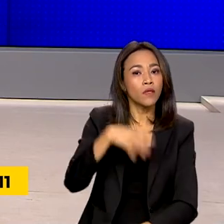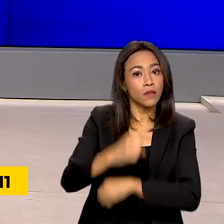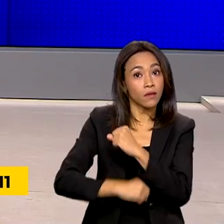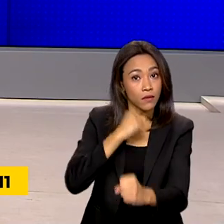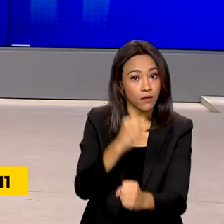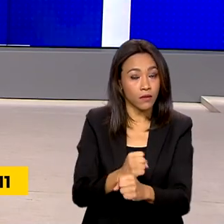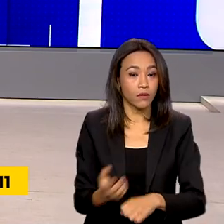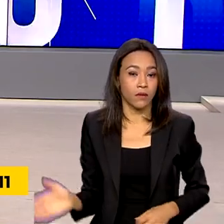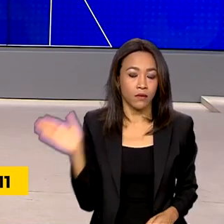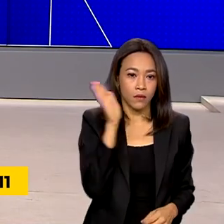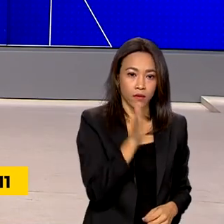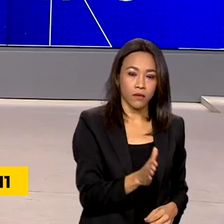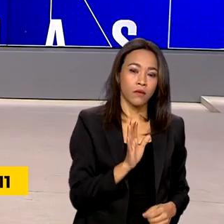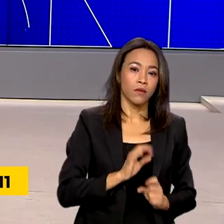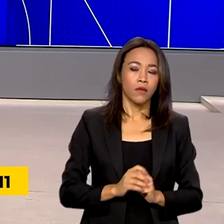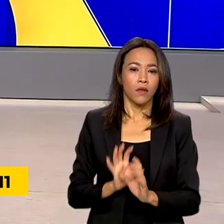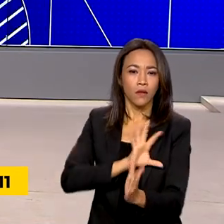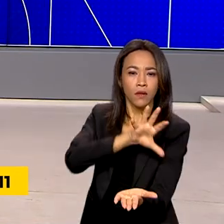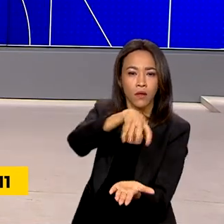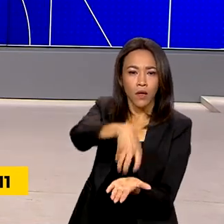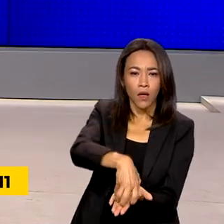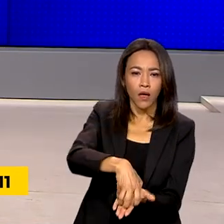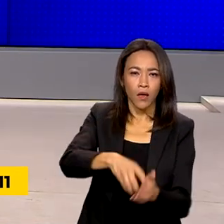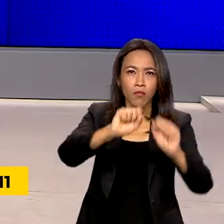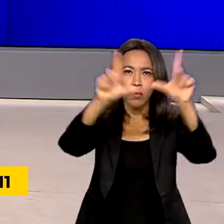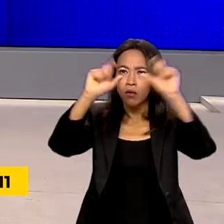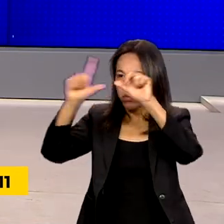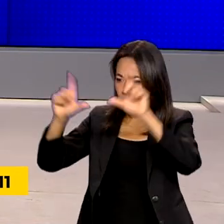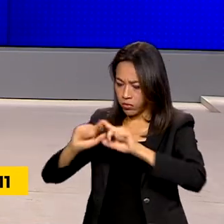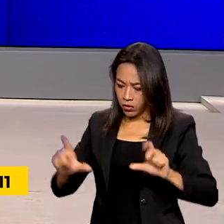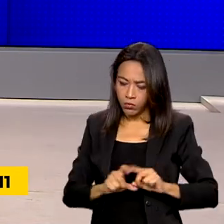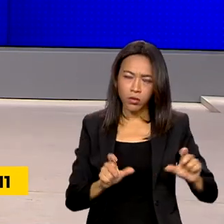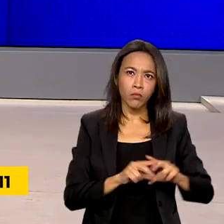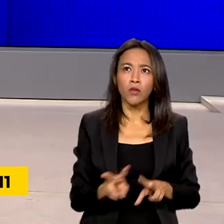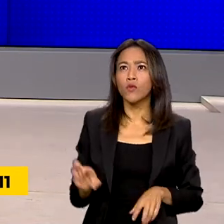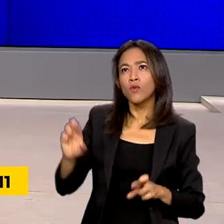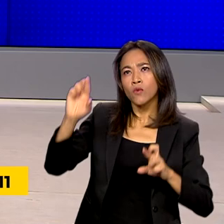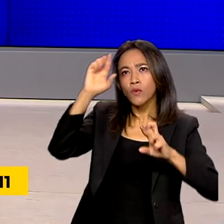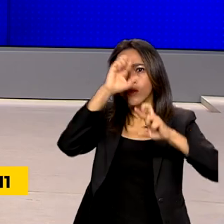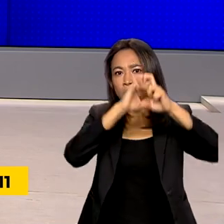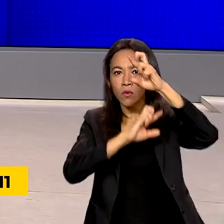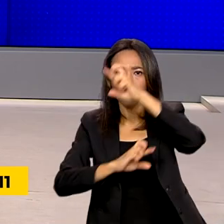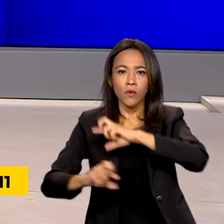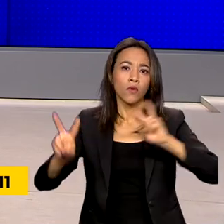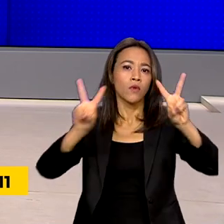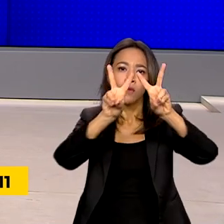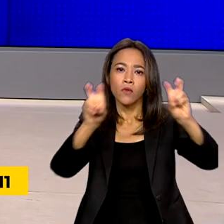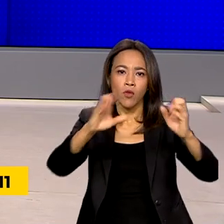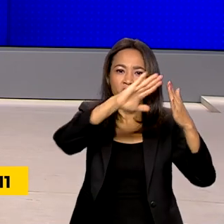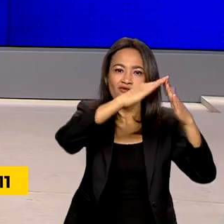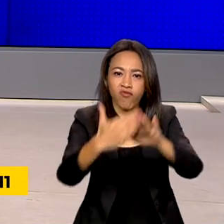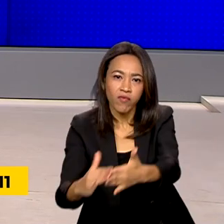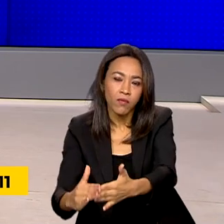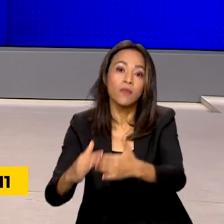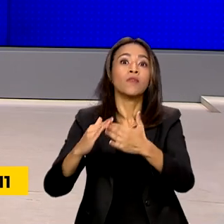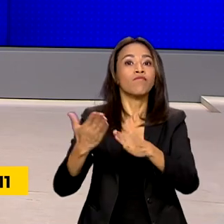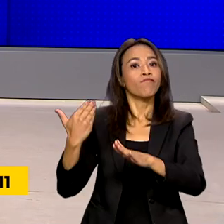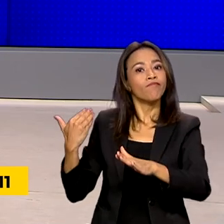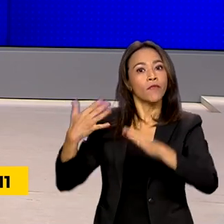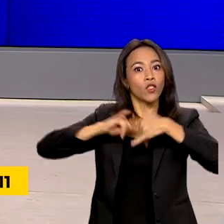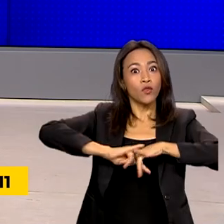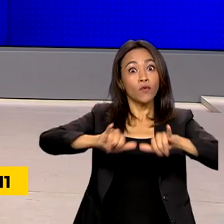O Centro Nacional de Monitoramento e Alertas de Desastres Naturais lançou uma campanha para prevenção,